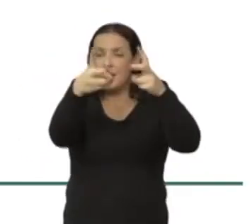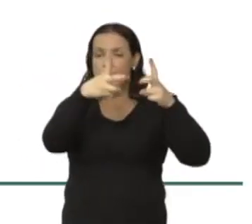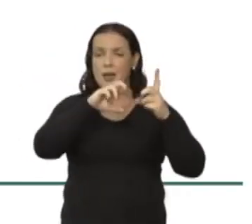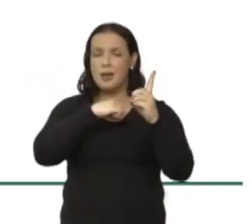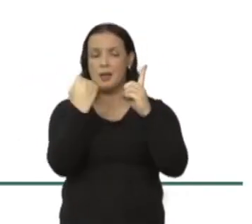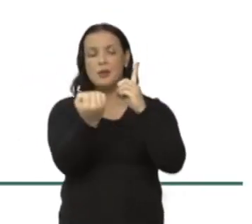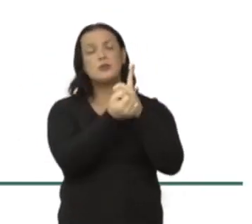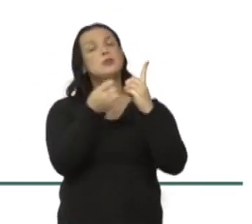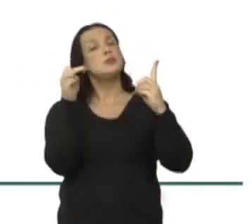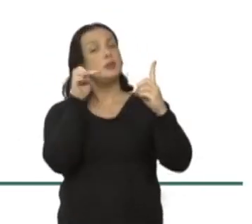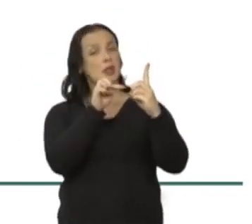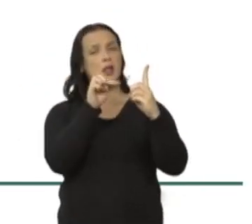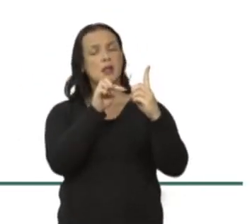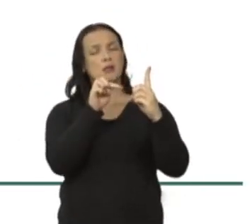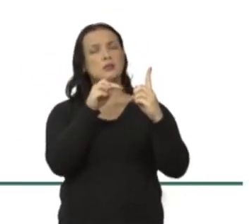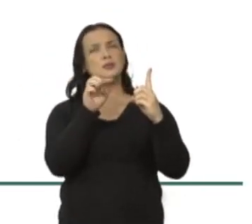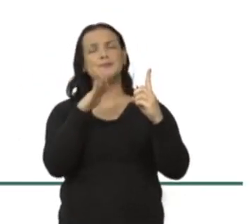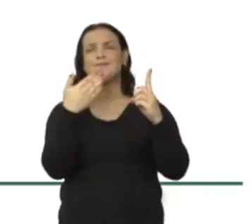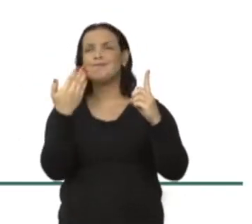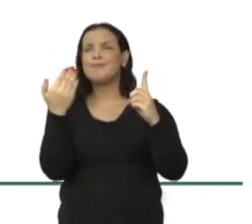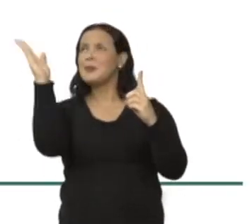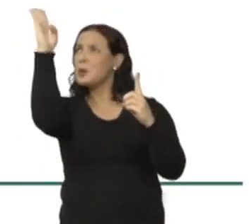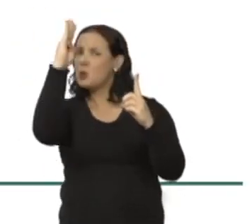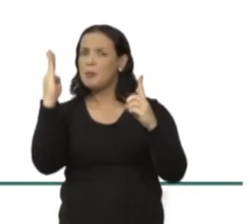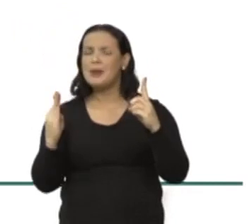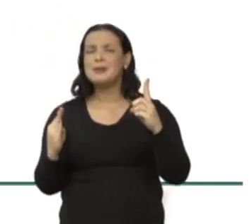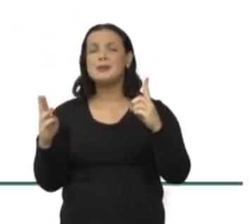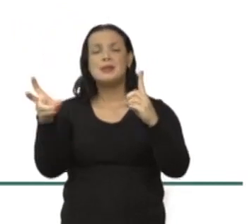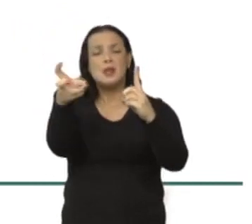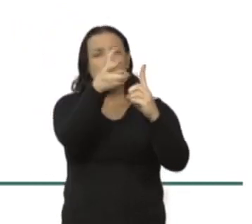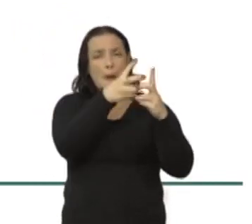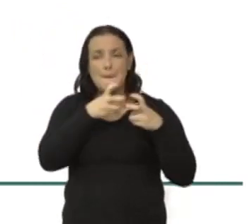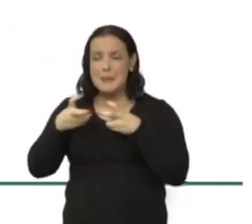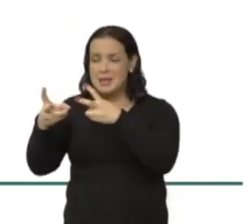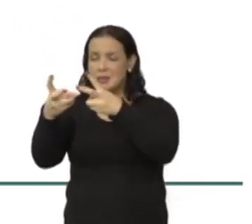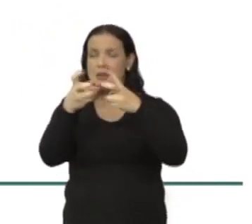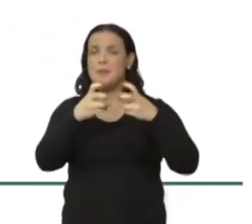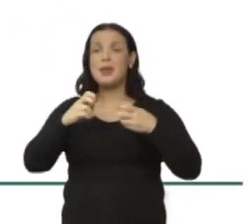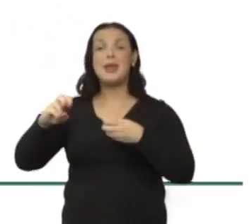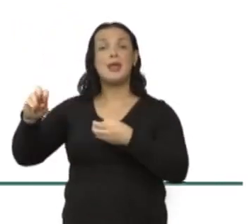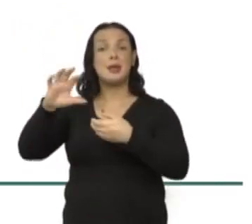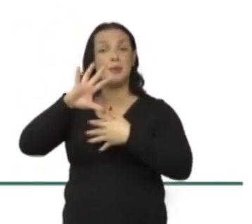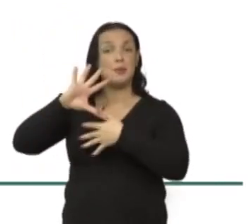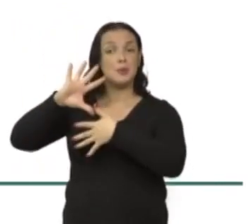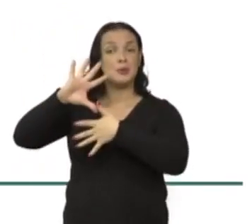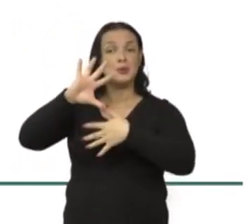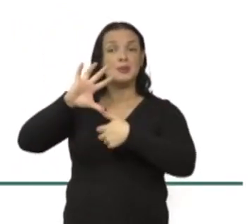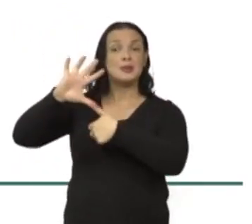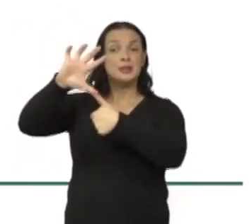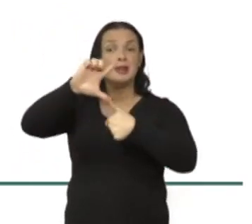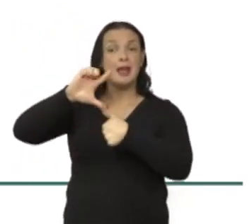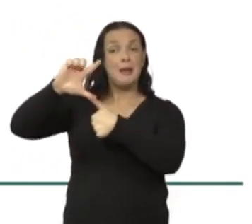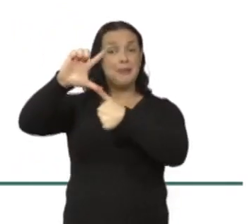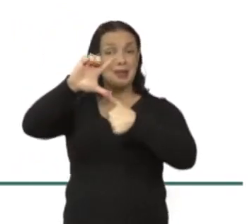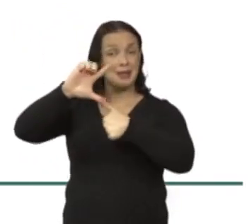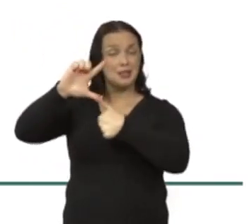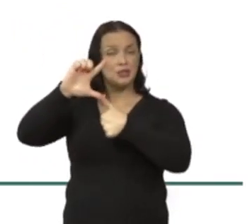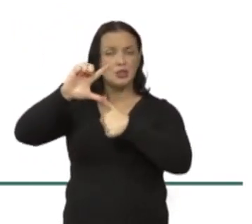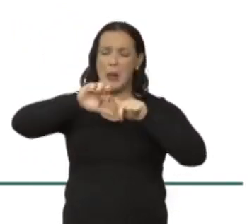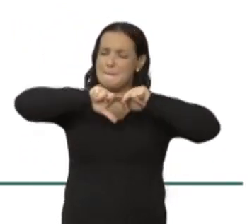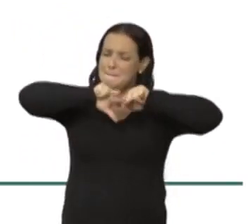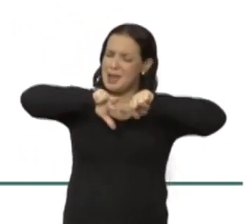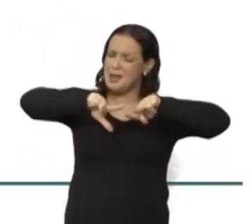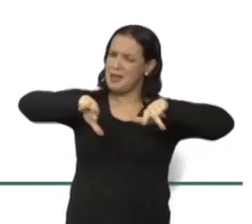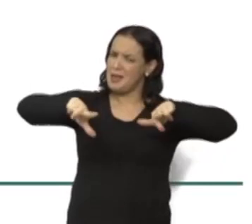olha para a sociedade brasileira e a gente olha aqui para a América Latina, nós somos uma população extremamente diversa,